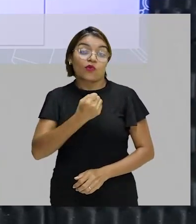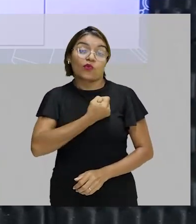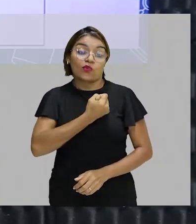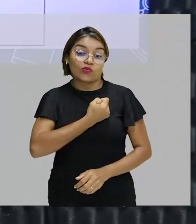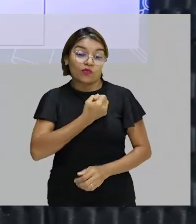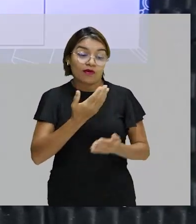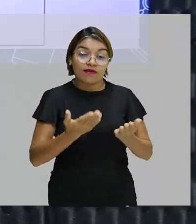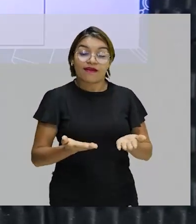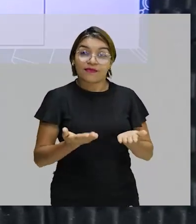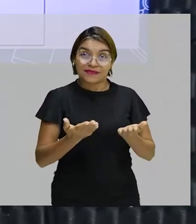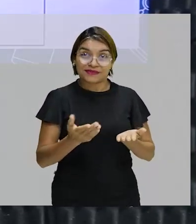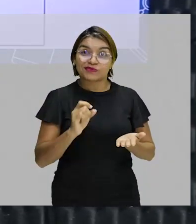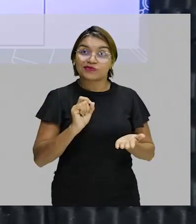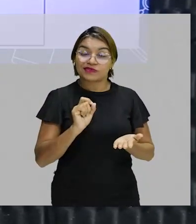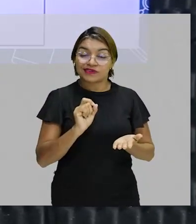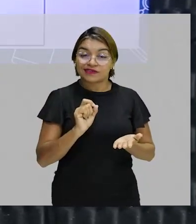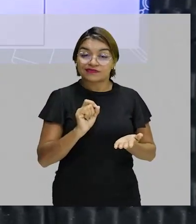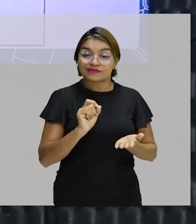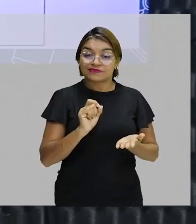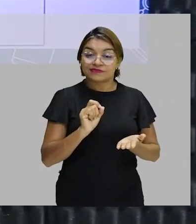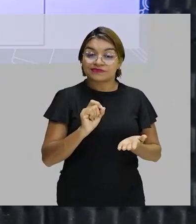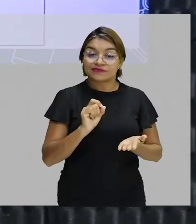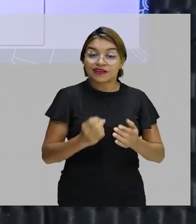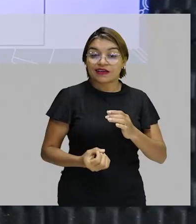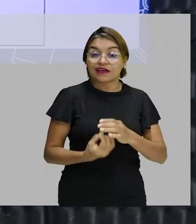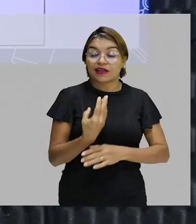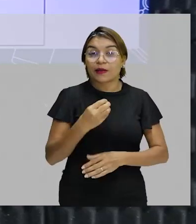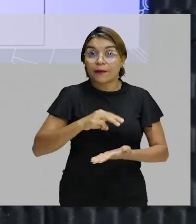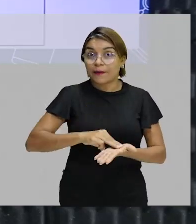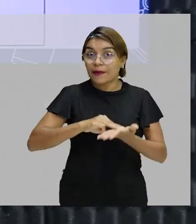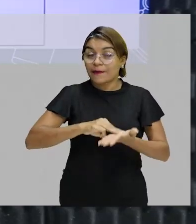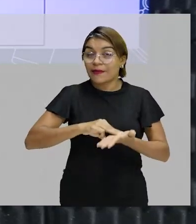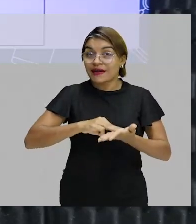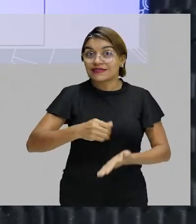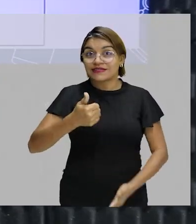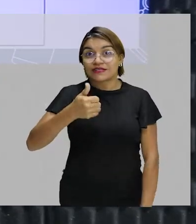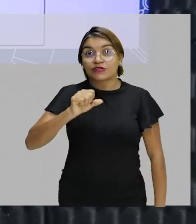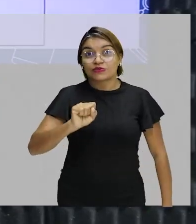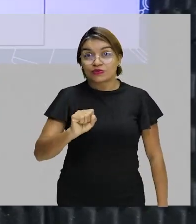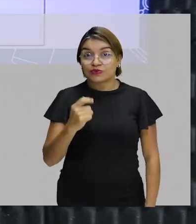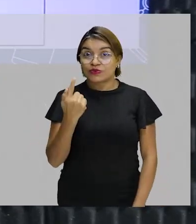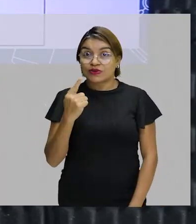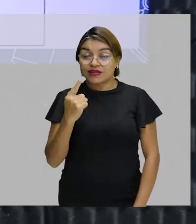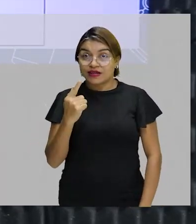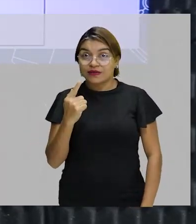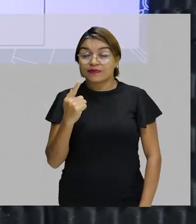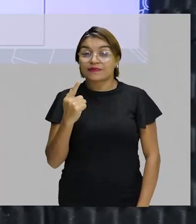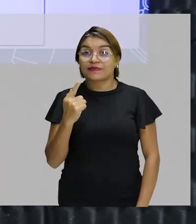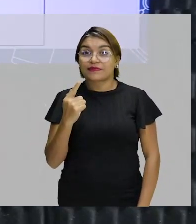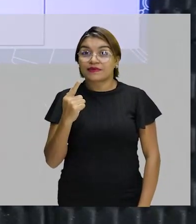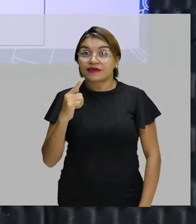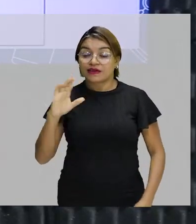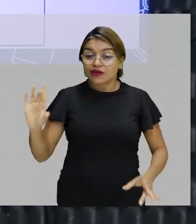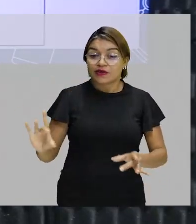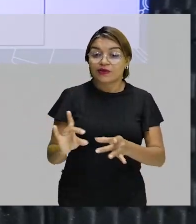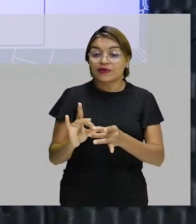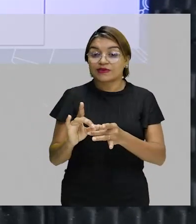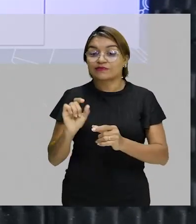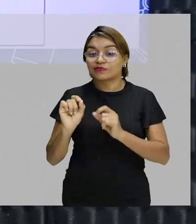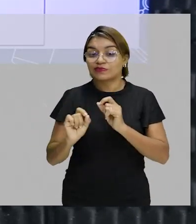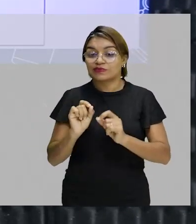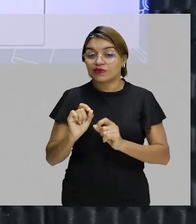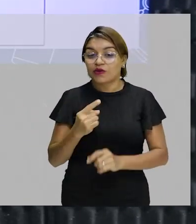na balança, vai gerar uma massa de 18 gramas que vai corresponder a 1 mol de moléculas de água.